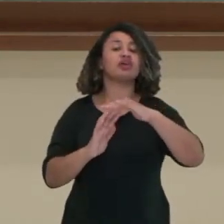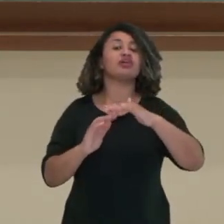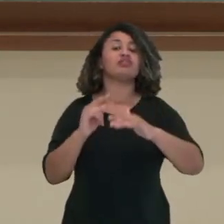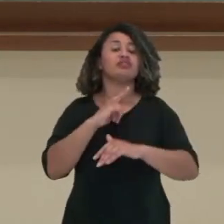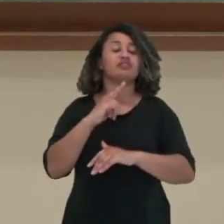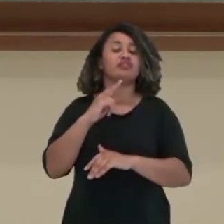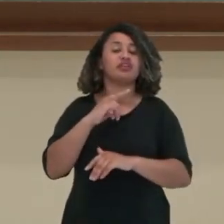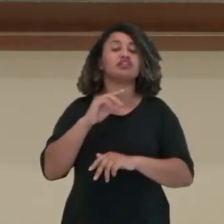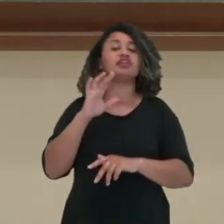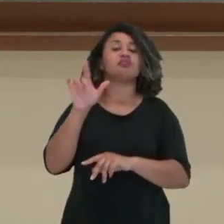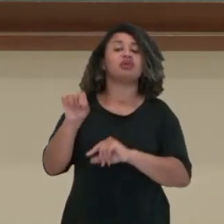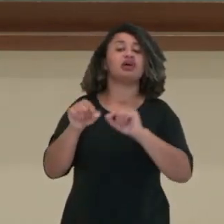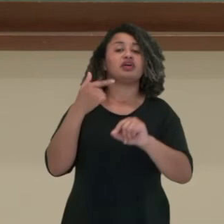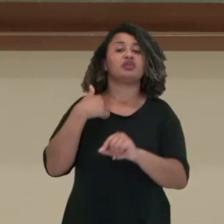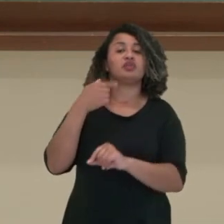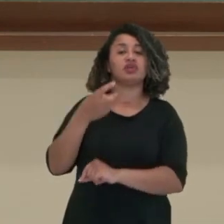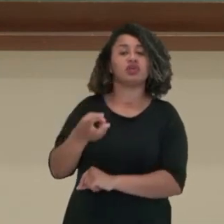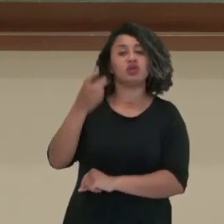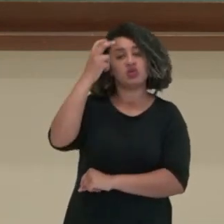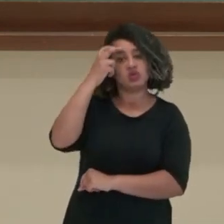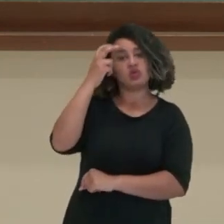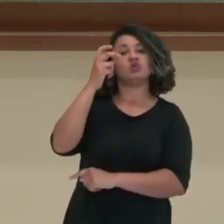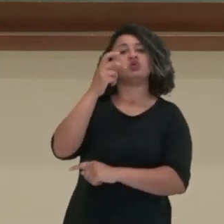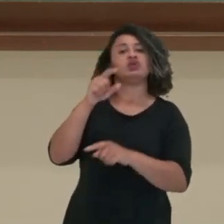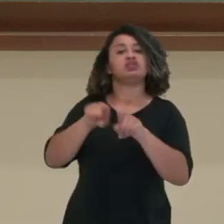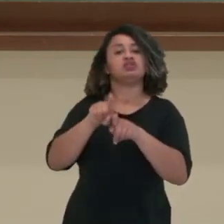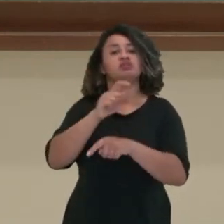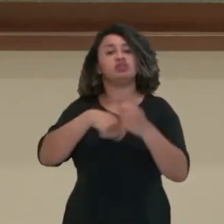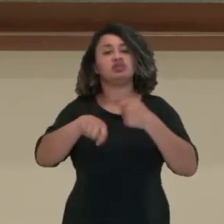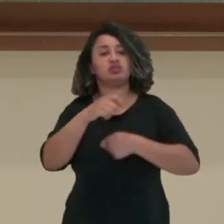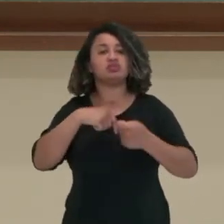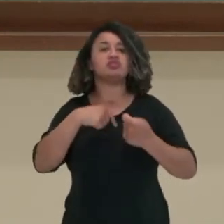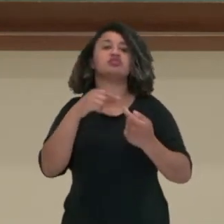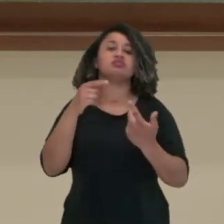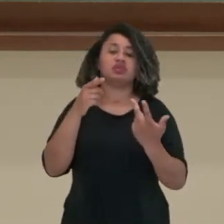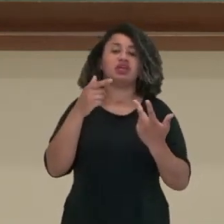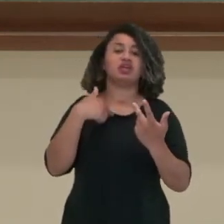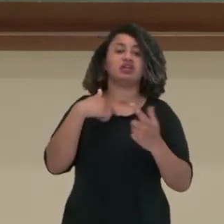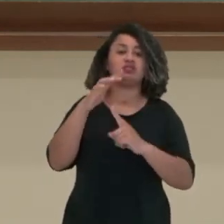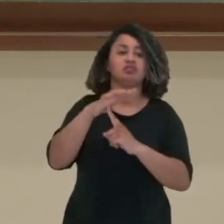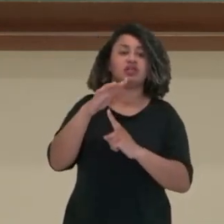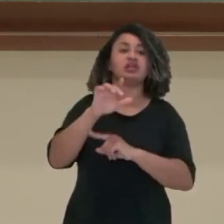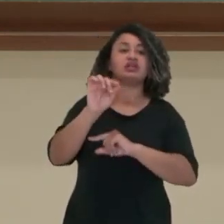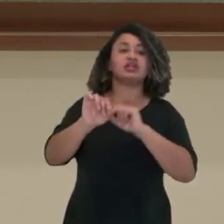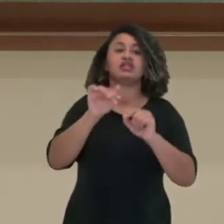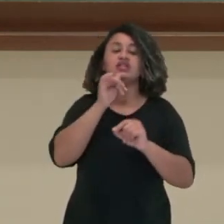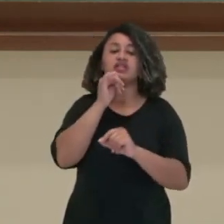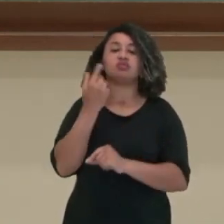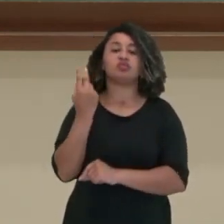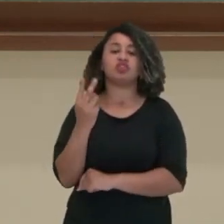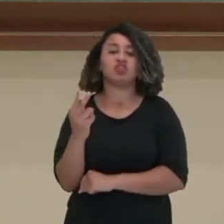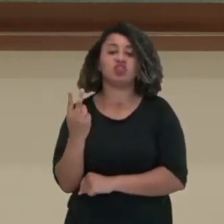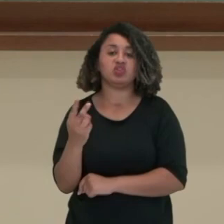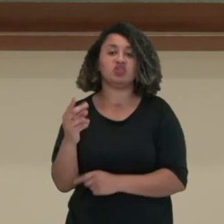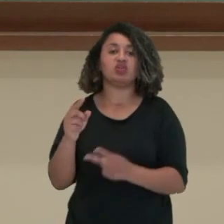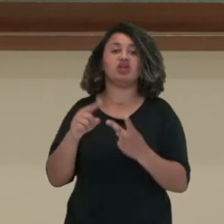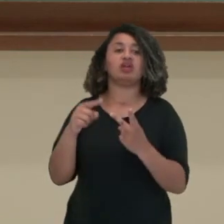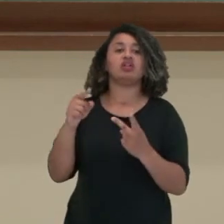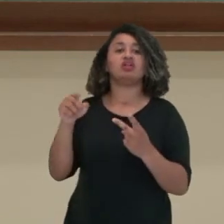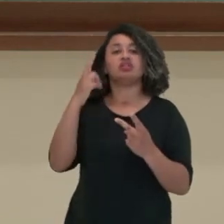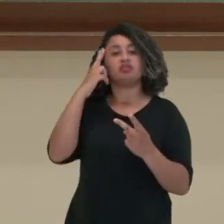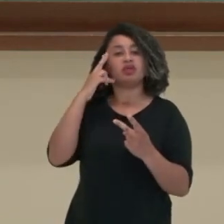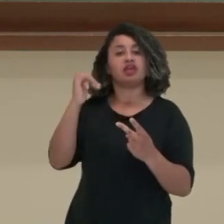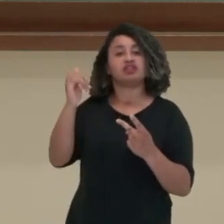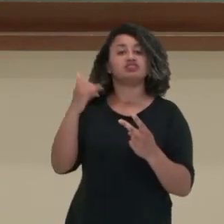para a cultura e a economia paranaense? Como, por exemplo, os venezuelanos e os haitianos, que tiveram um fluxo migratório mais